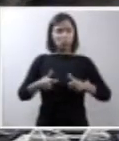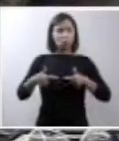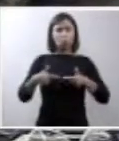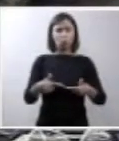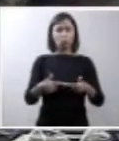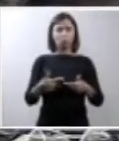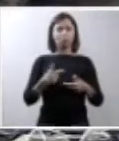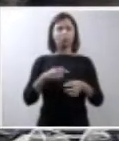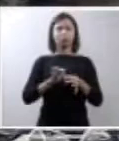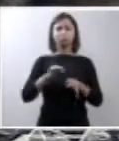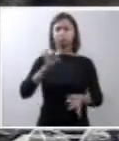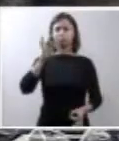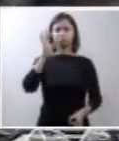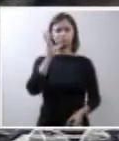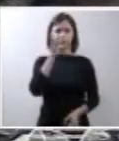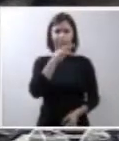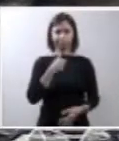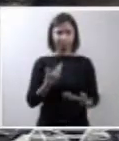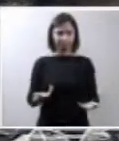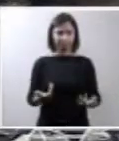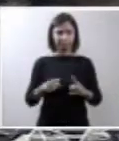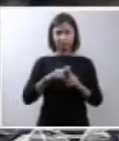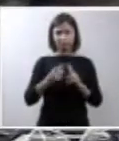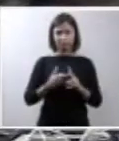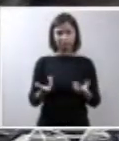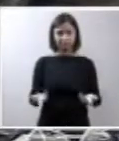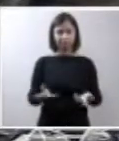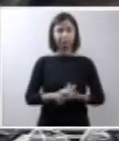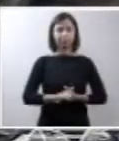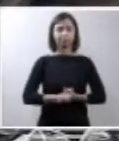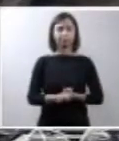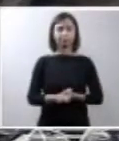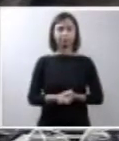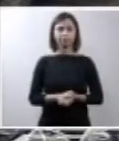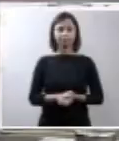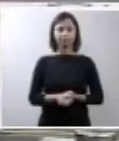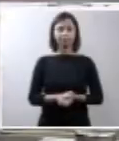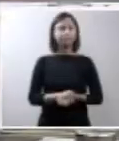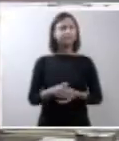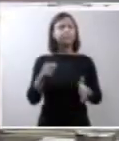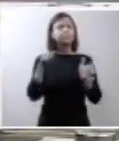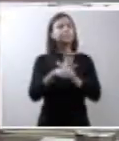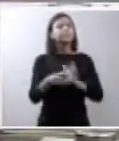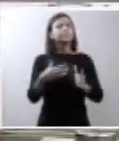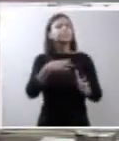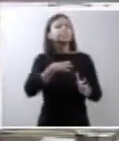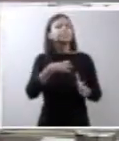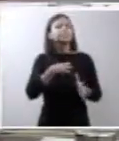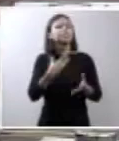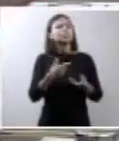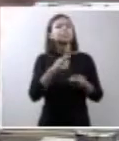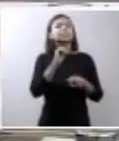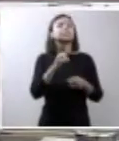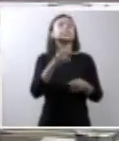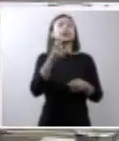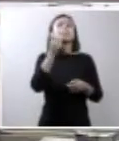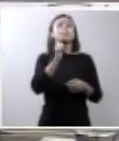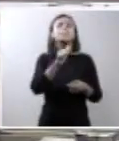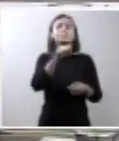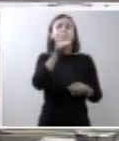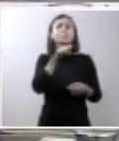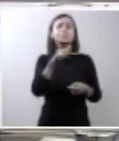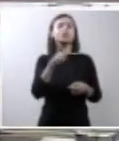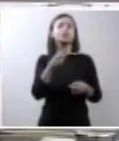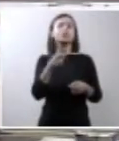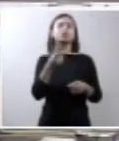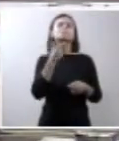mais prolongada dessa gravidez. E qual é o seu sentimento em relação a uma mãe que quisesse levar essa